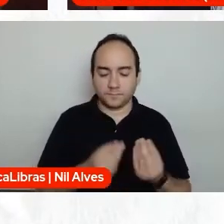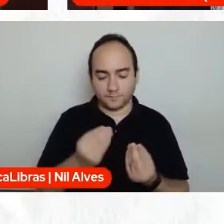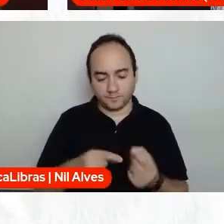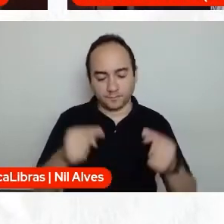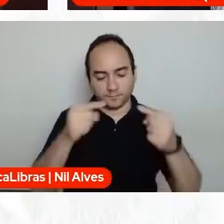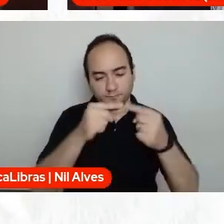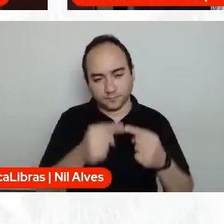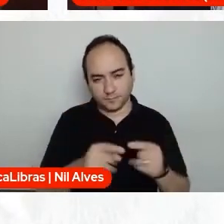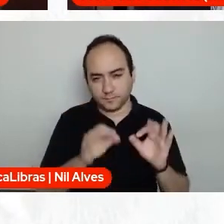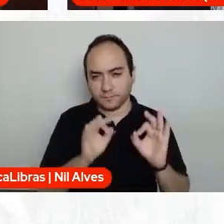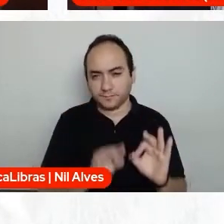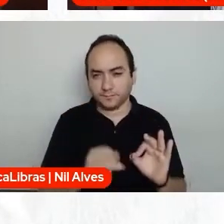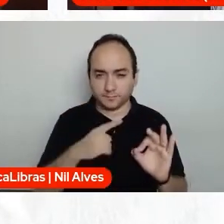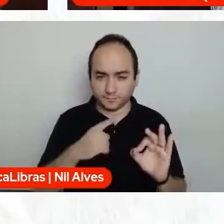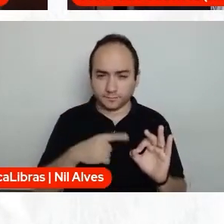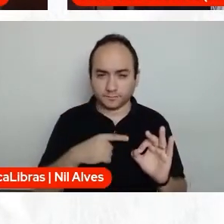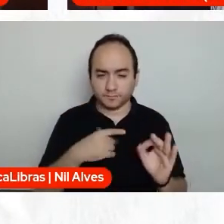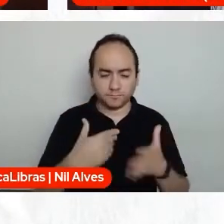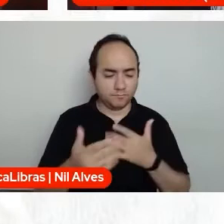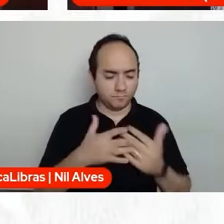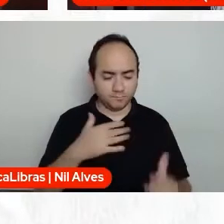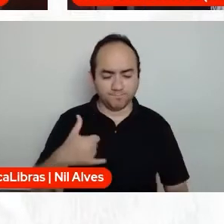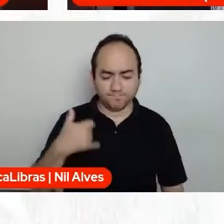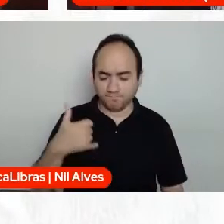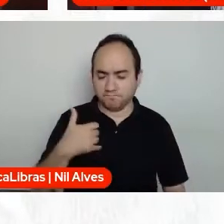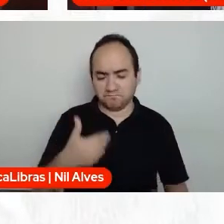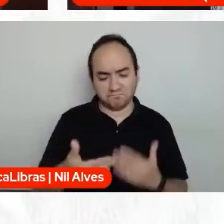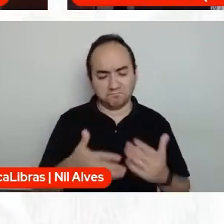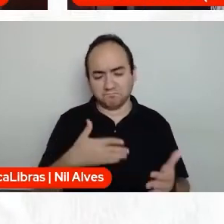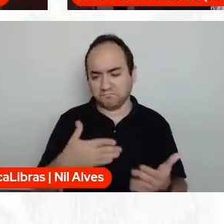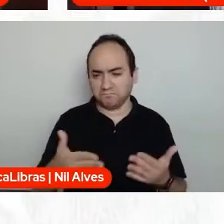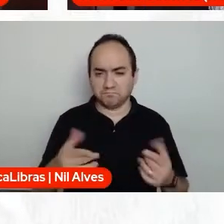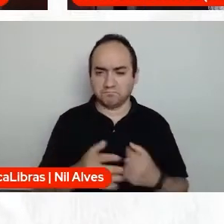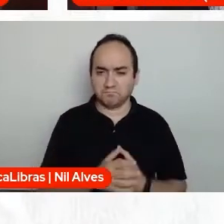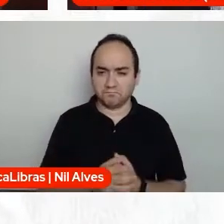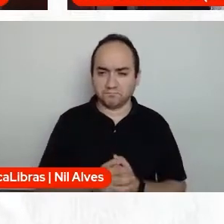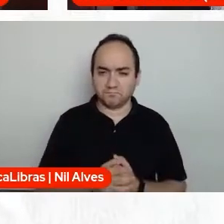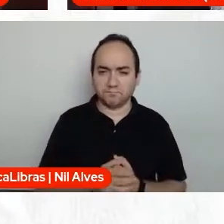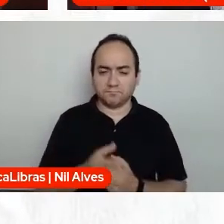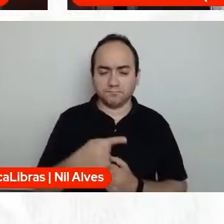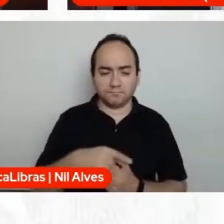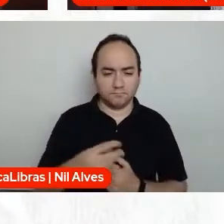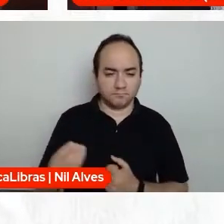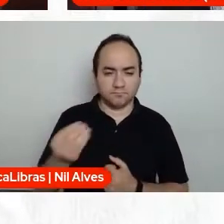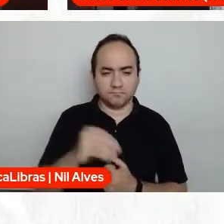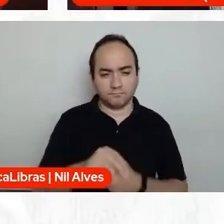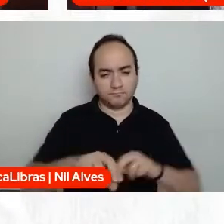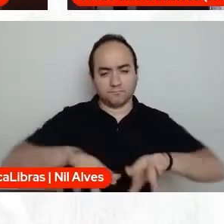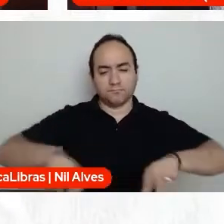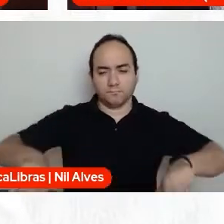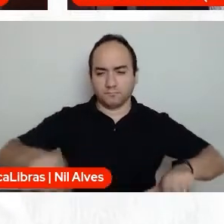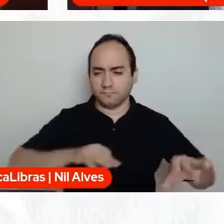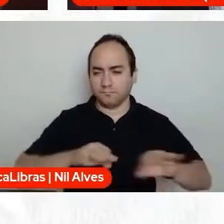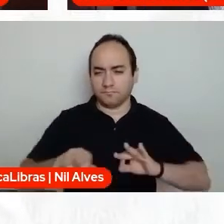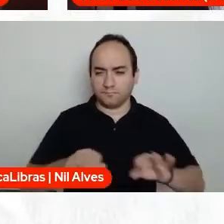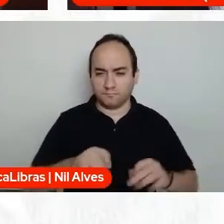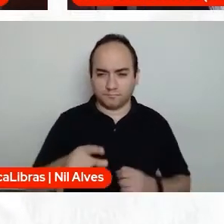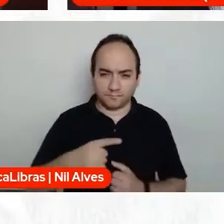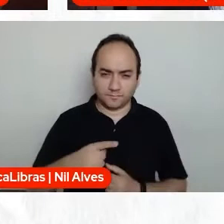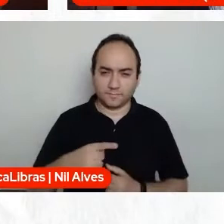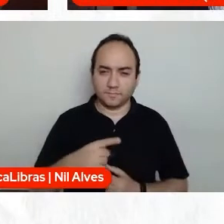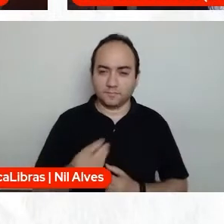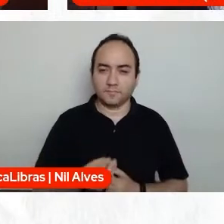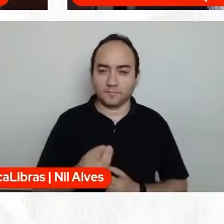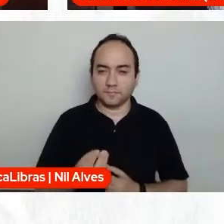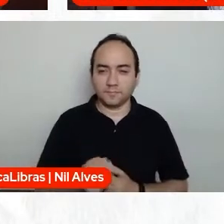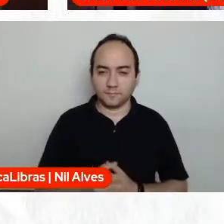e não importa a idade, né? E, enfim, aí a gente entra em outras questões como a